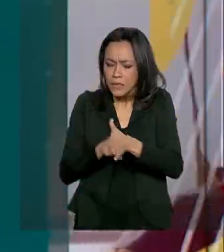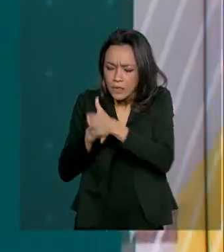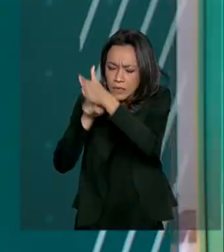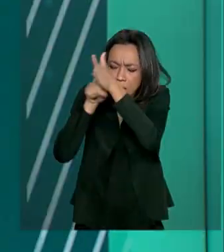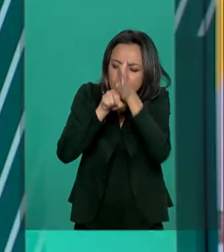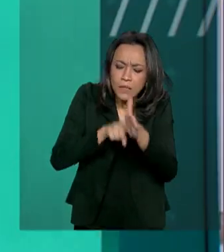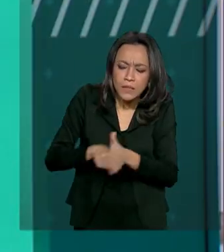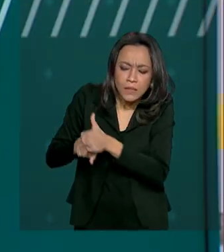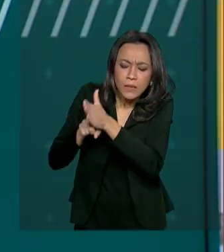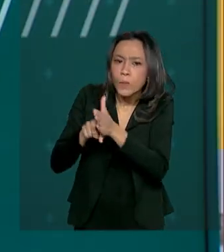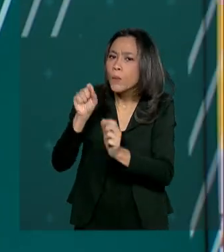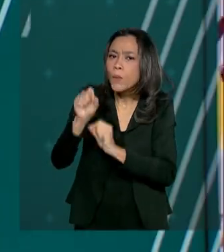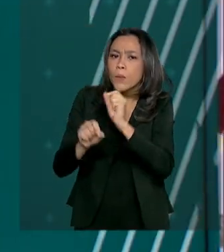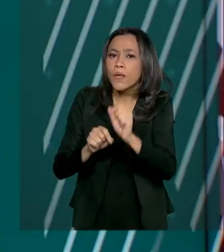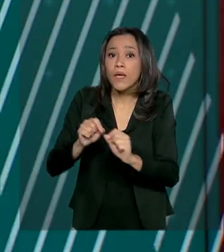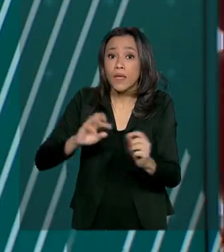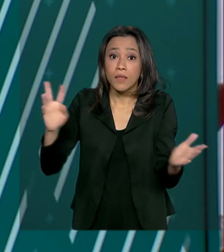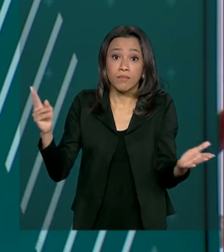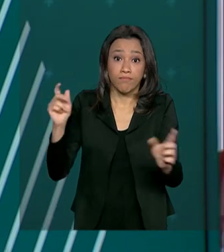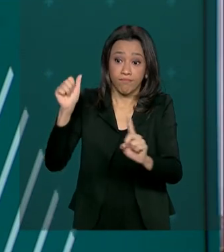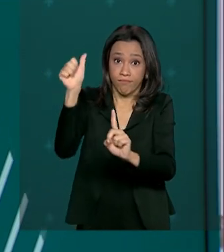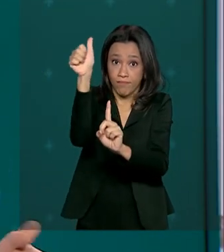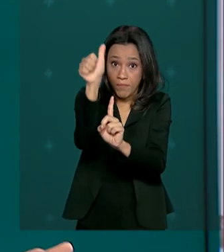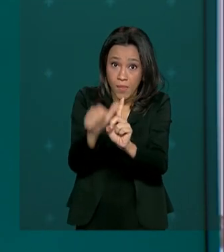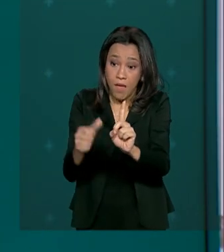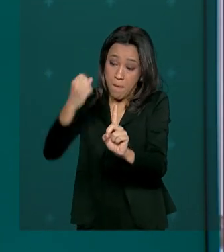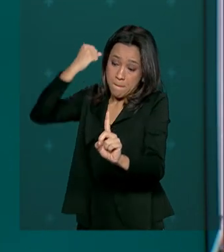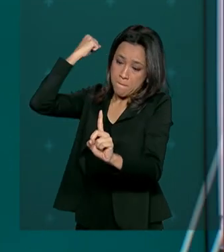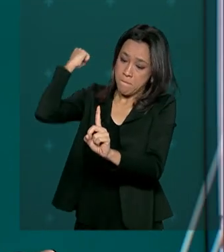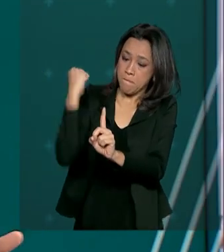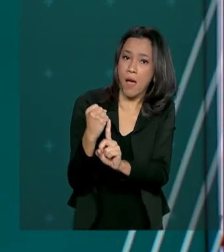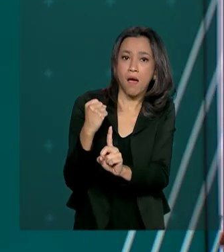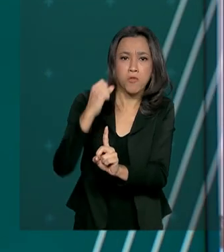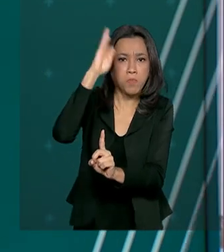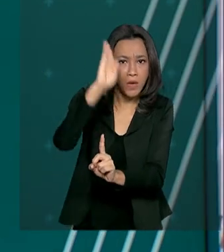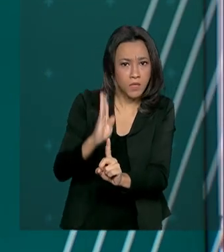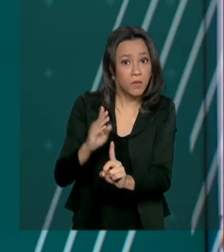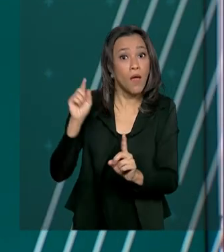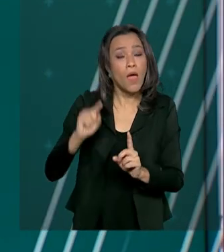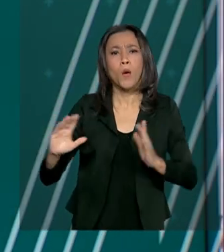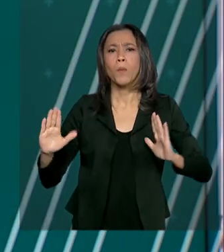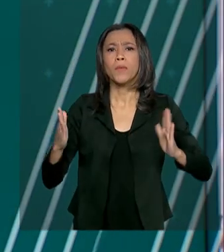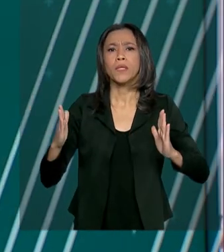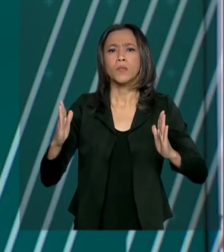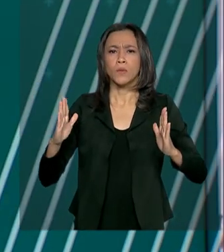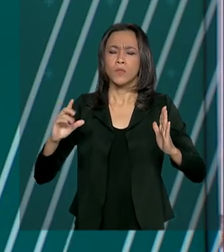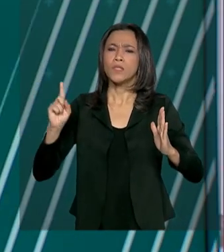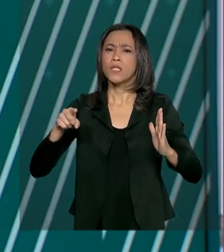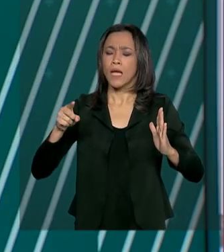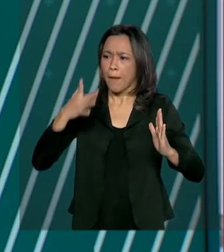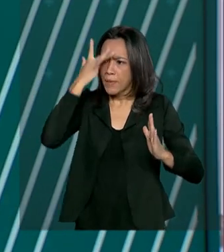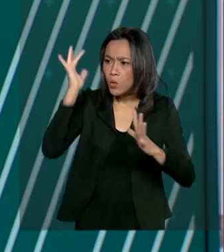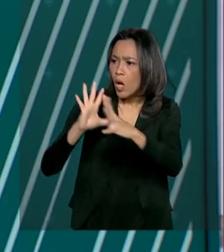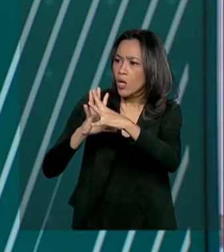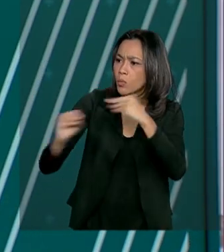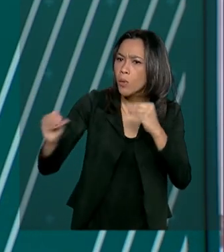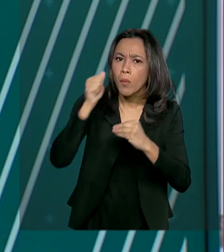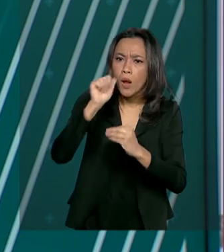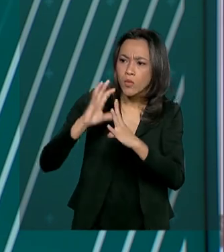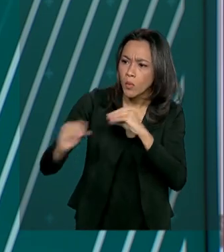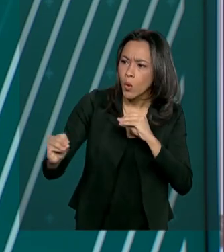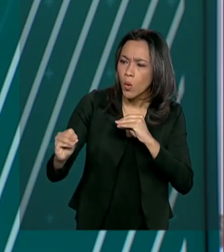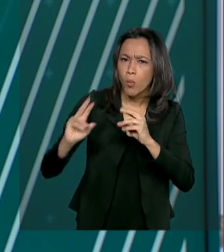perícia de casos de feminicídio no país. Uma das mudanças está no prazo do comunicado de desaparecimento da mulher